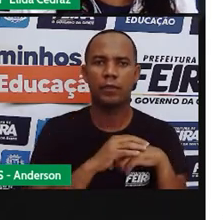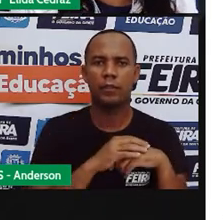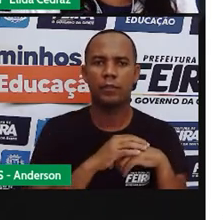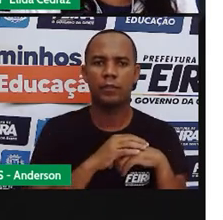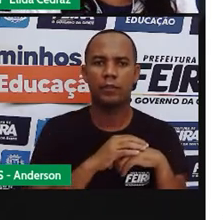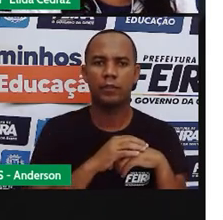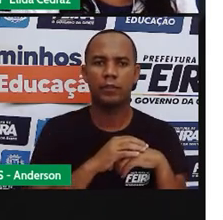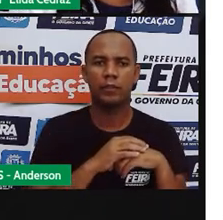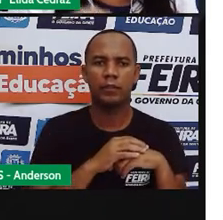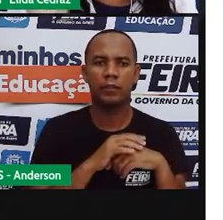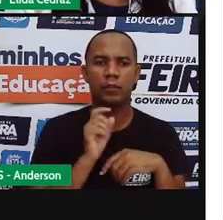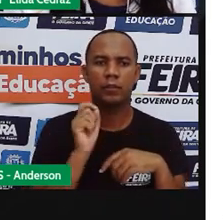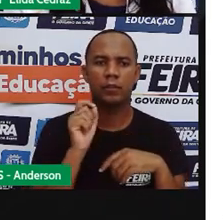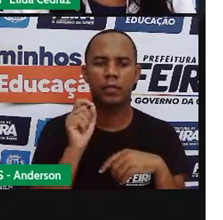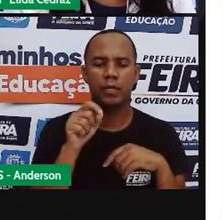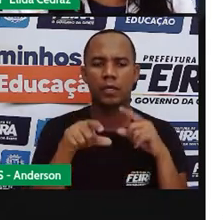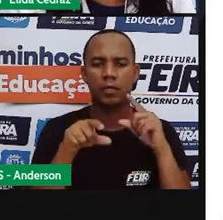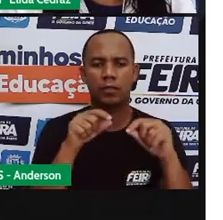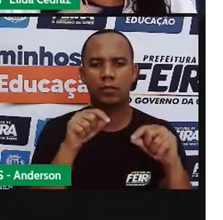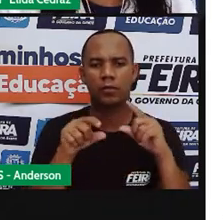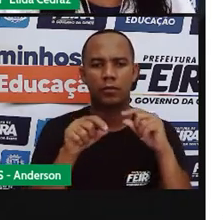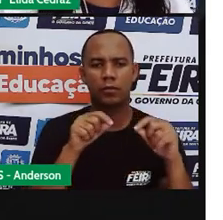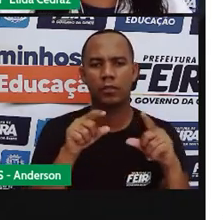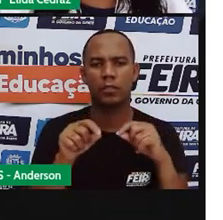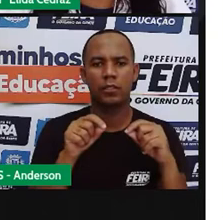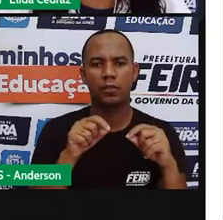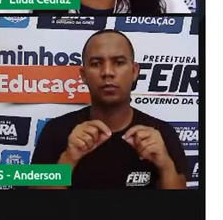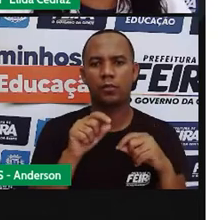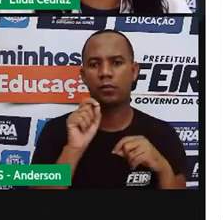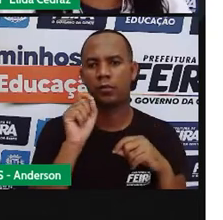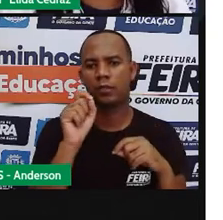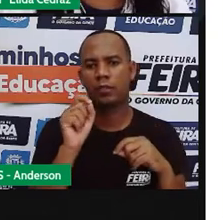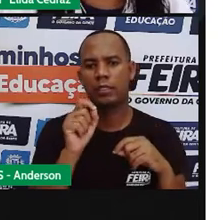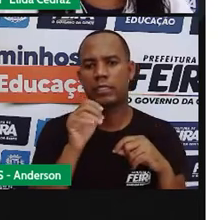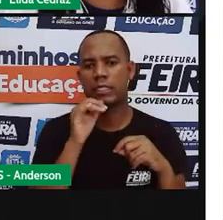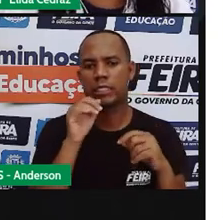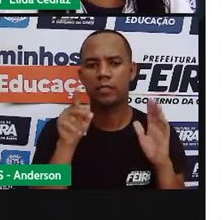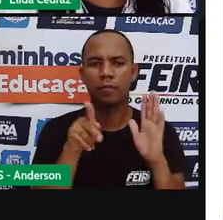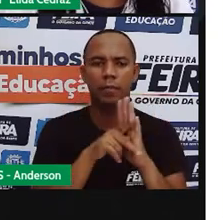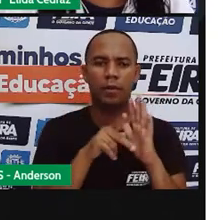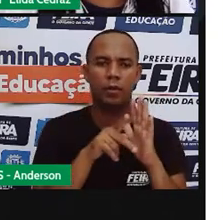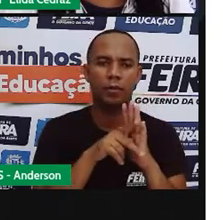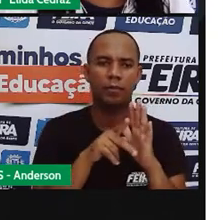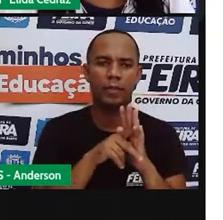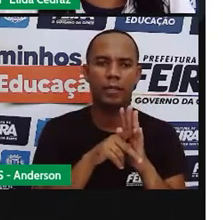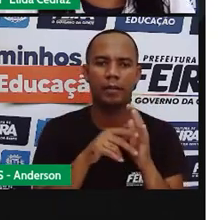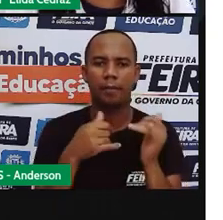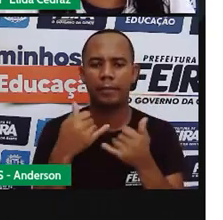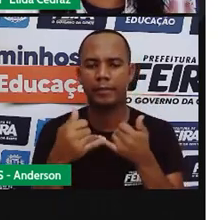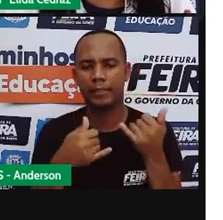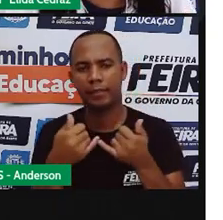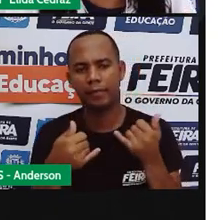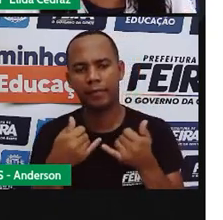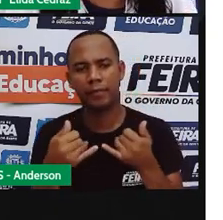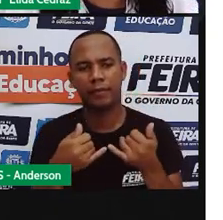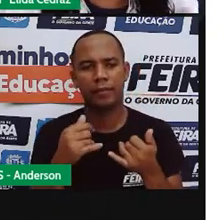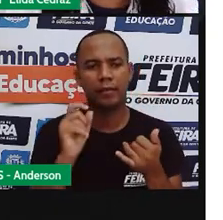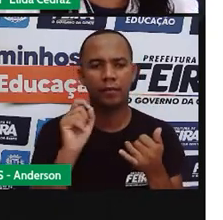a figurinha escolhida pra ter o que que a frase